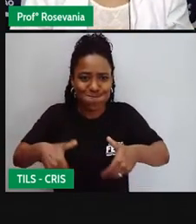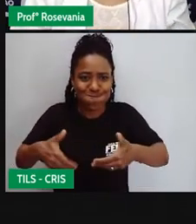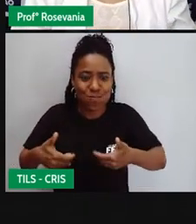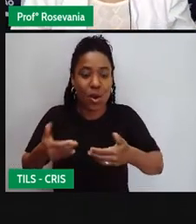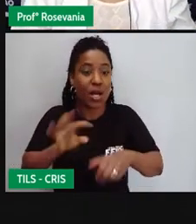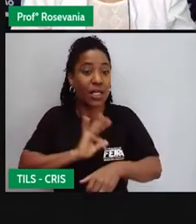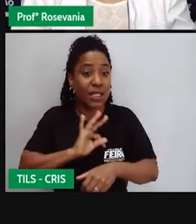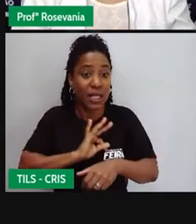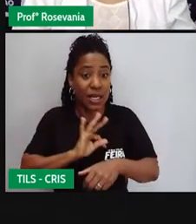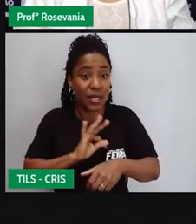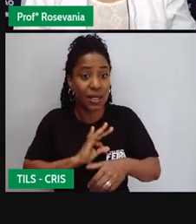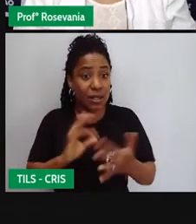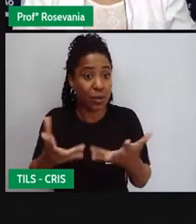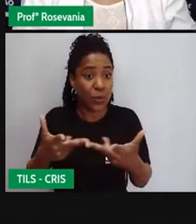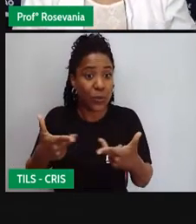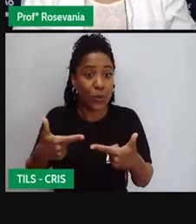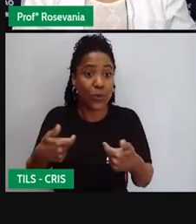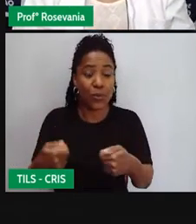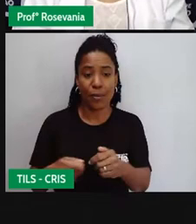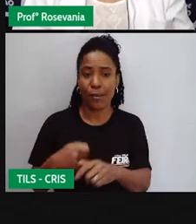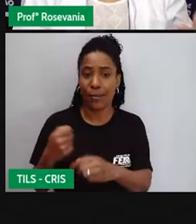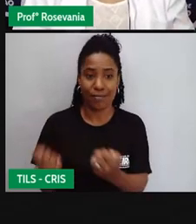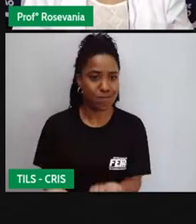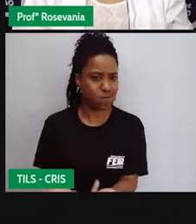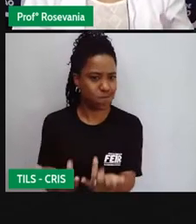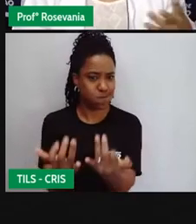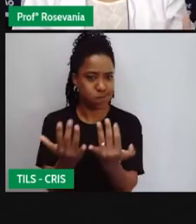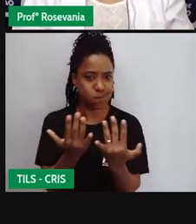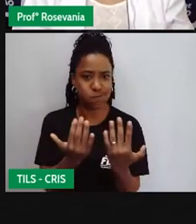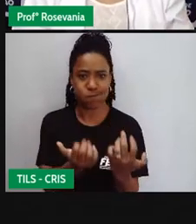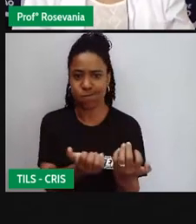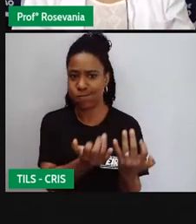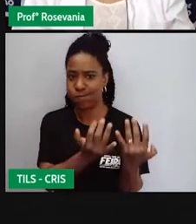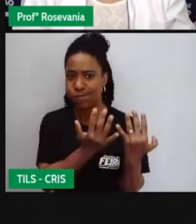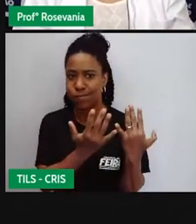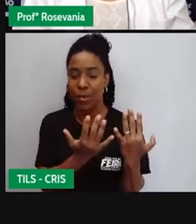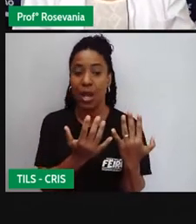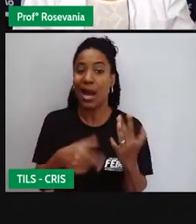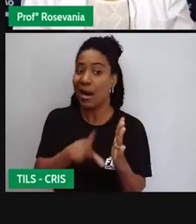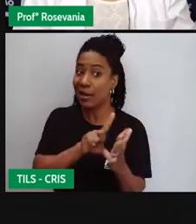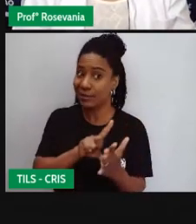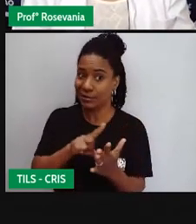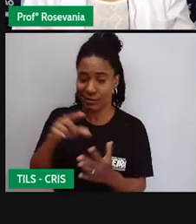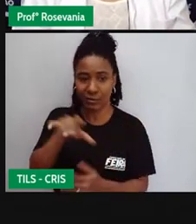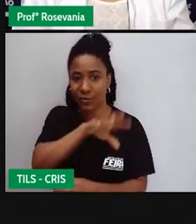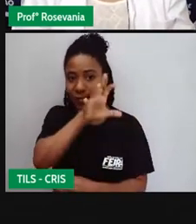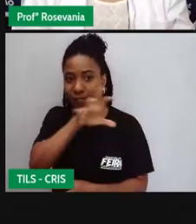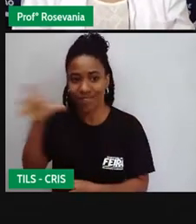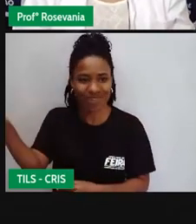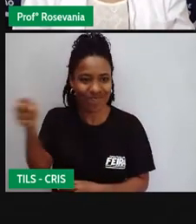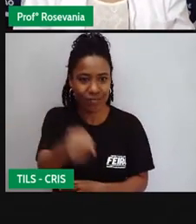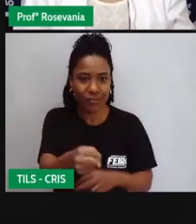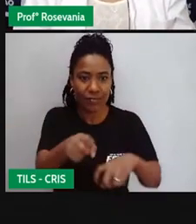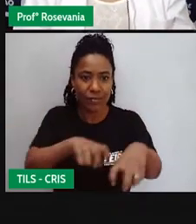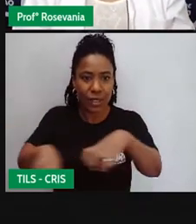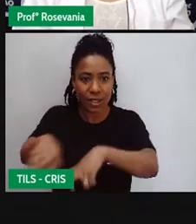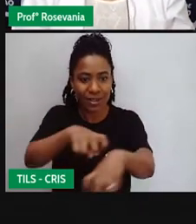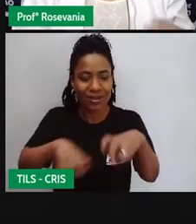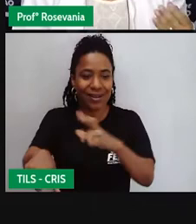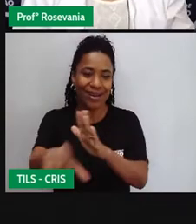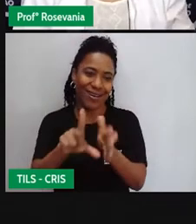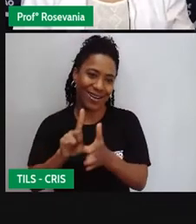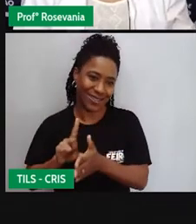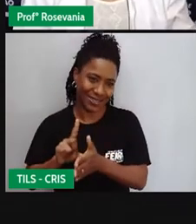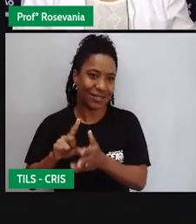produzir? Tudo isso, antes de você plantar, de você criar os animais, é a parte do antes da porteira